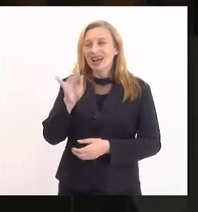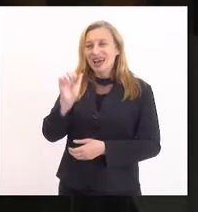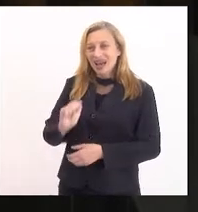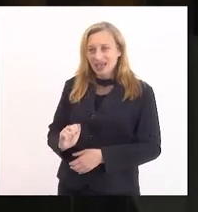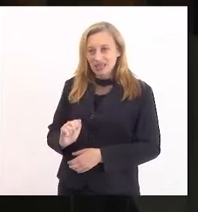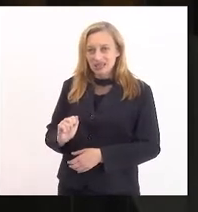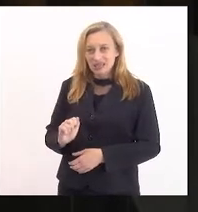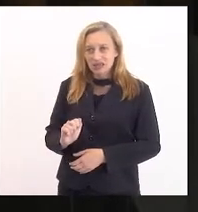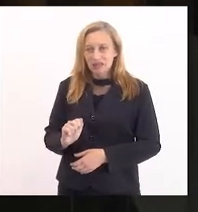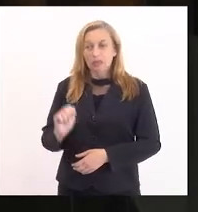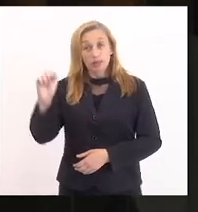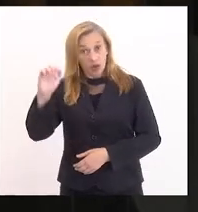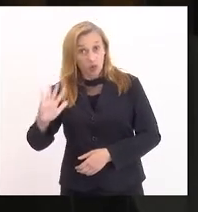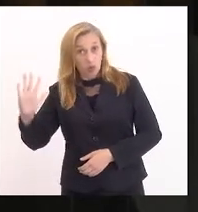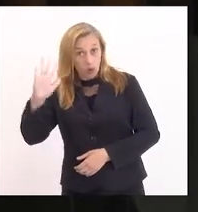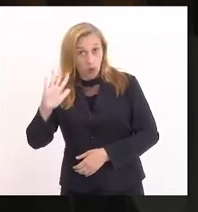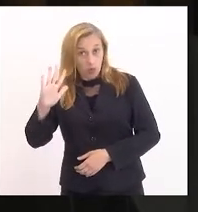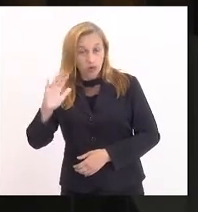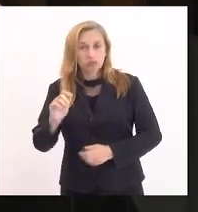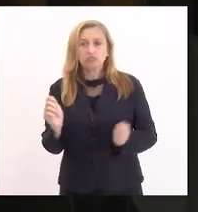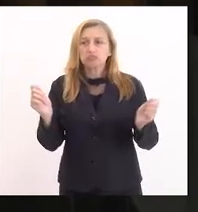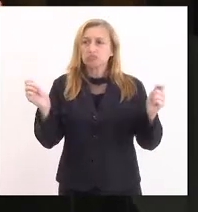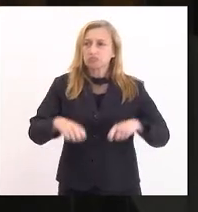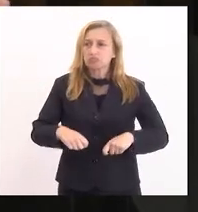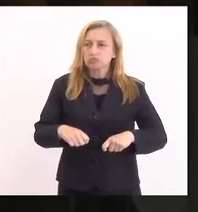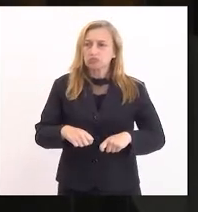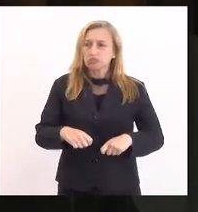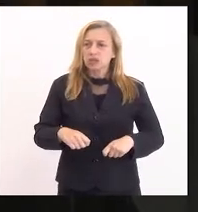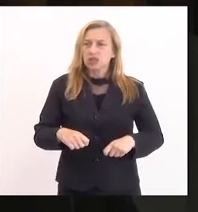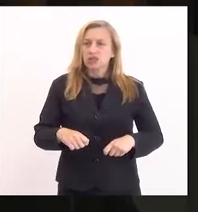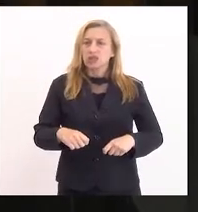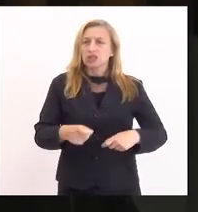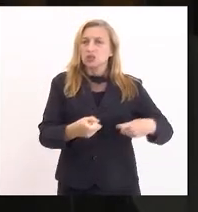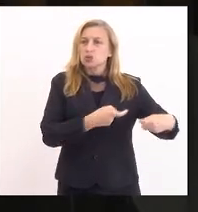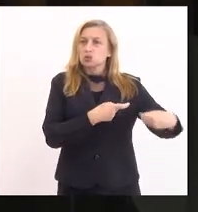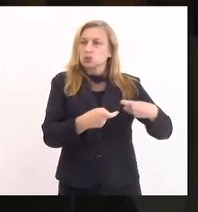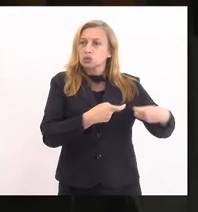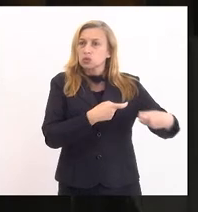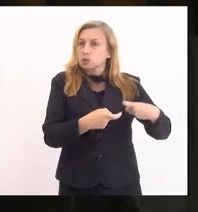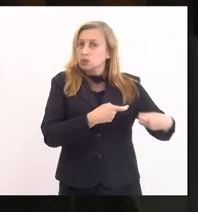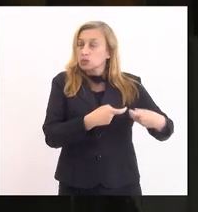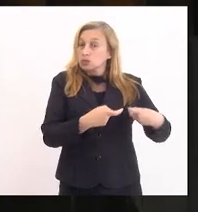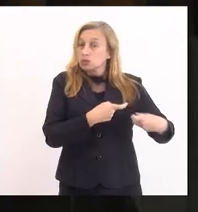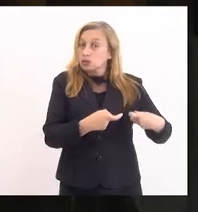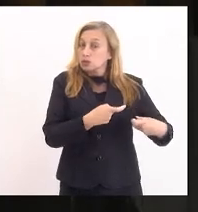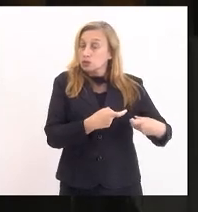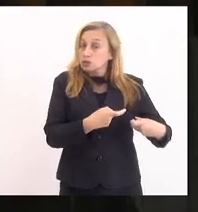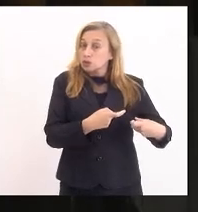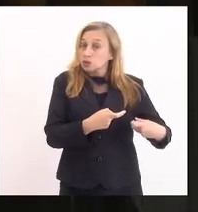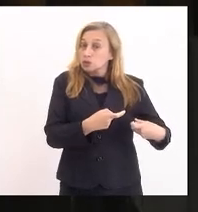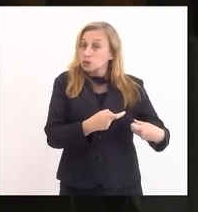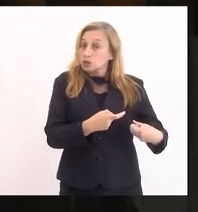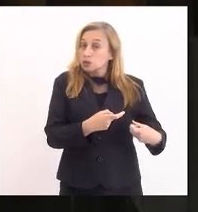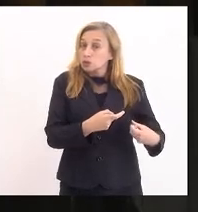Ora, com a possibilidade dessa guerra, esse fornecimento